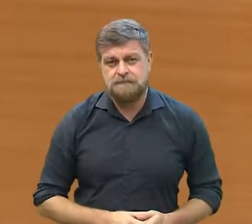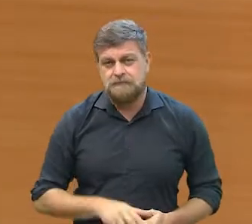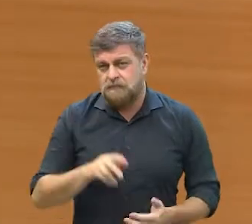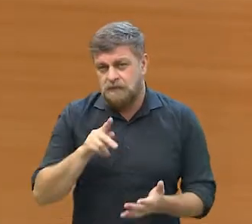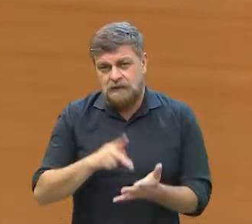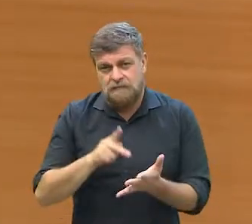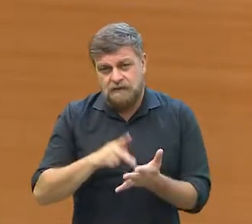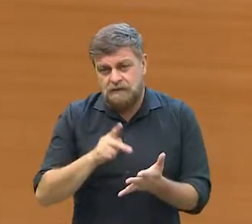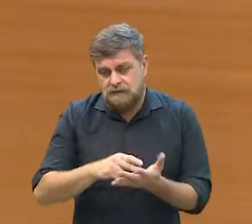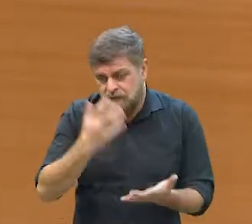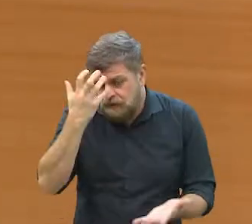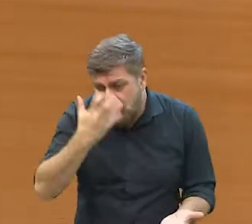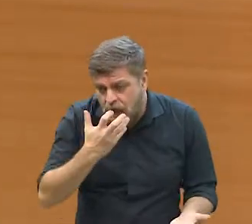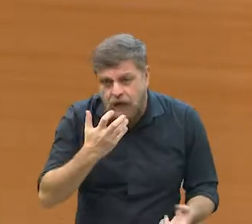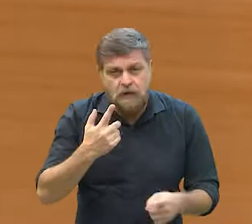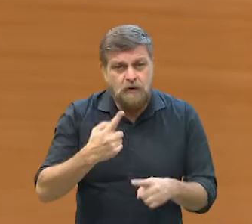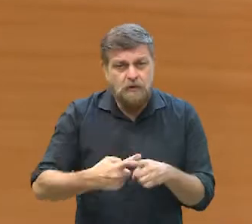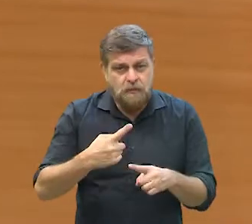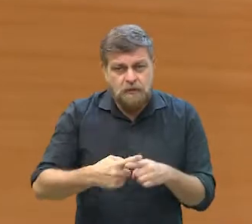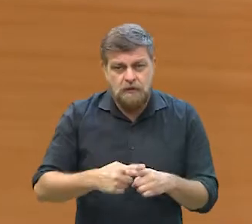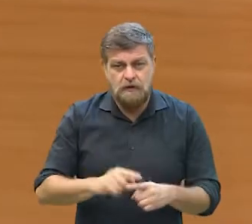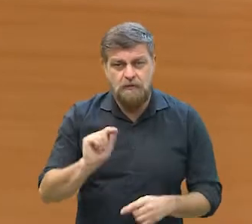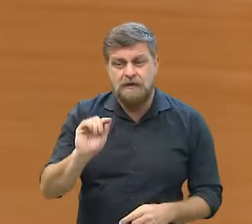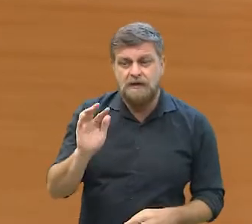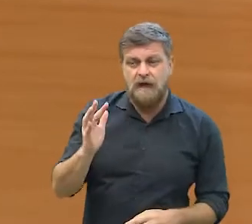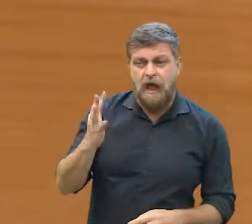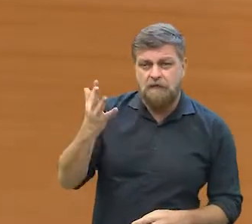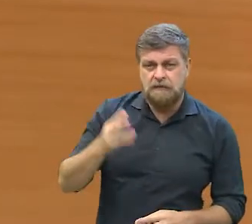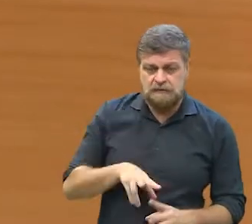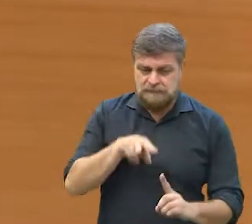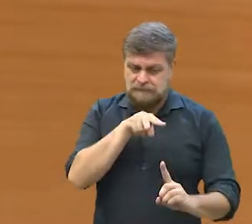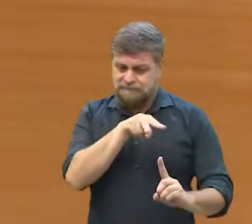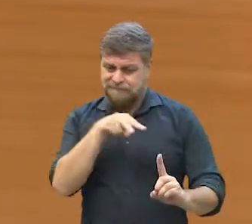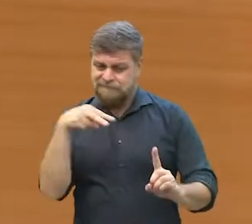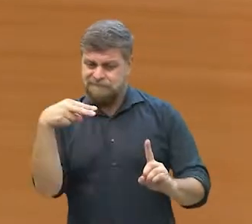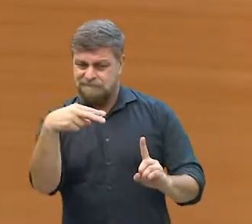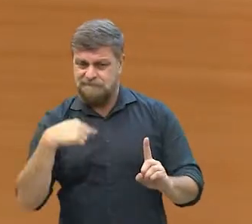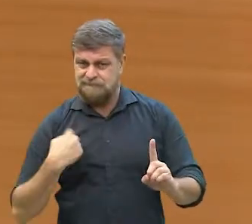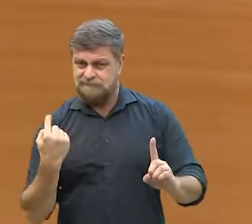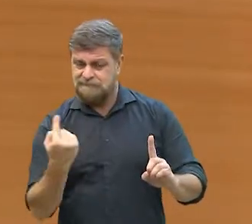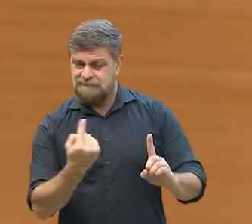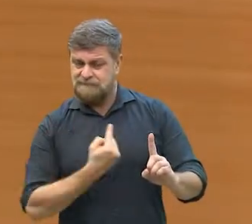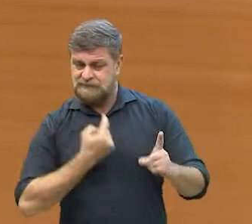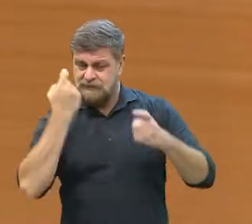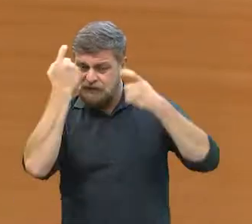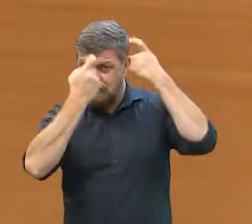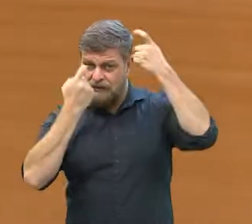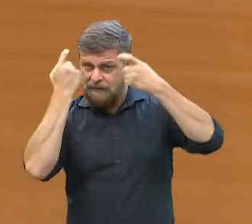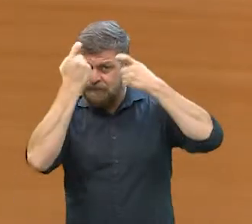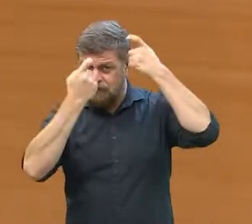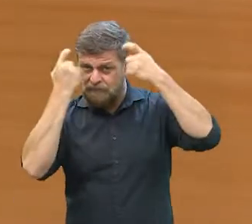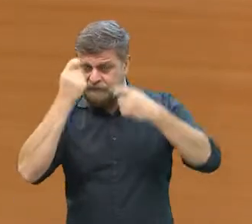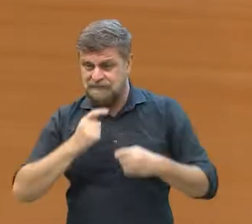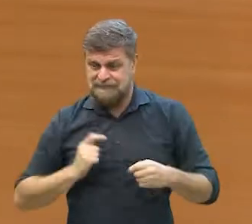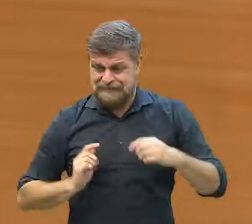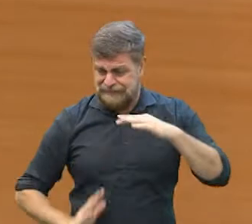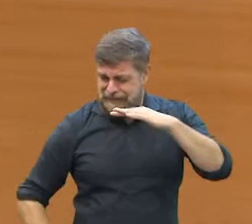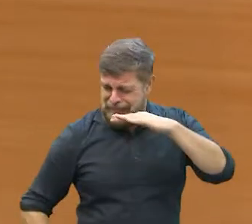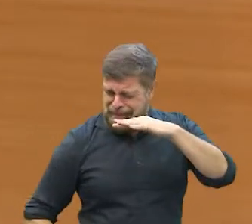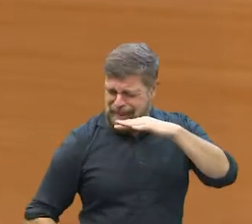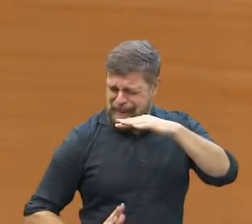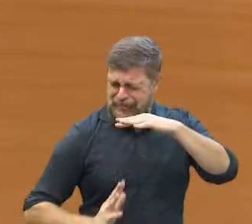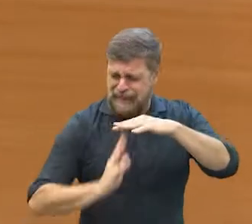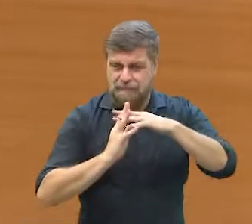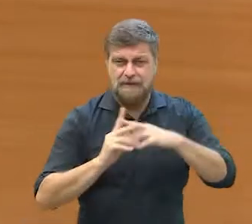E isso, na verdade, é muito grave, porque coloca a perspectiva, então, assim, gente, estamos preocupados que a gente chegue num